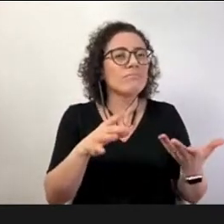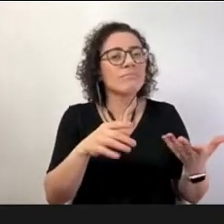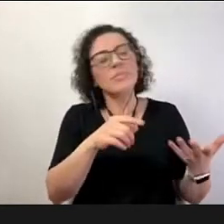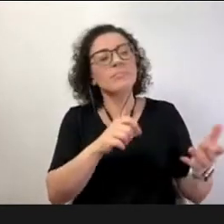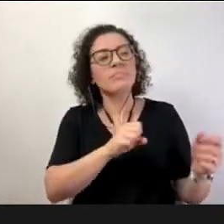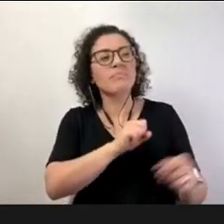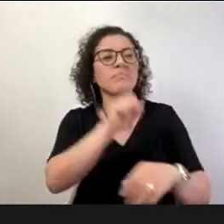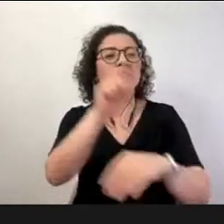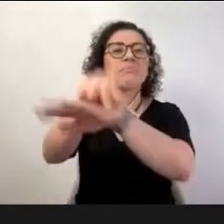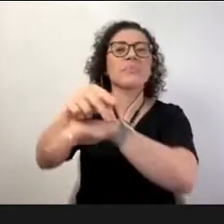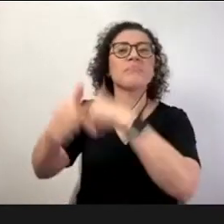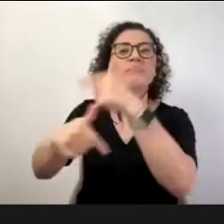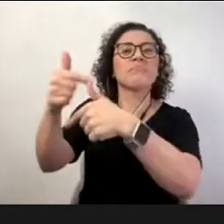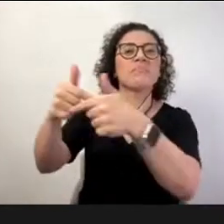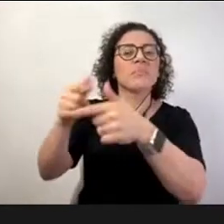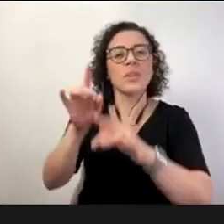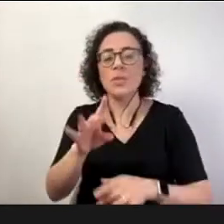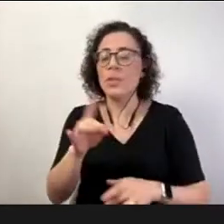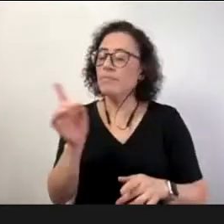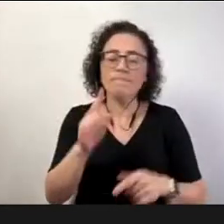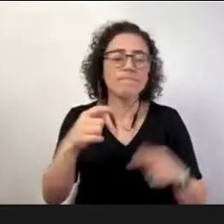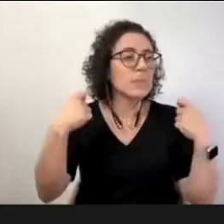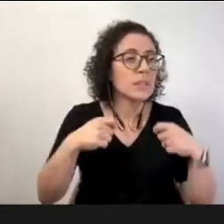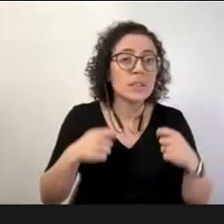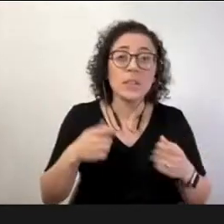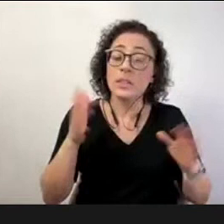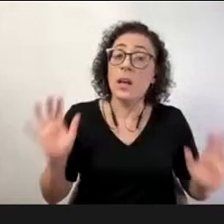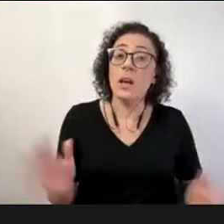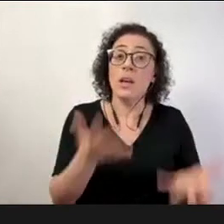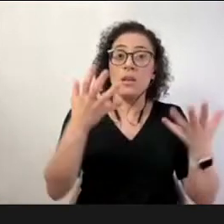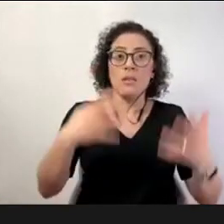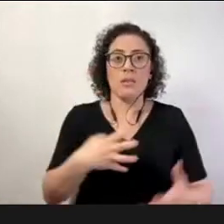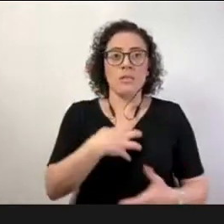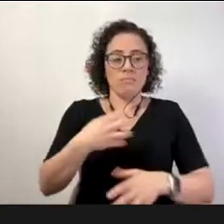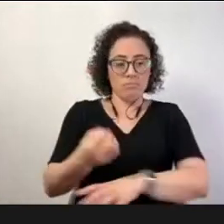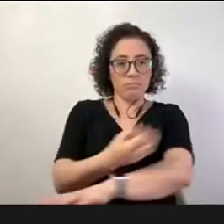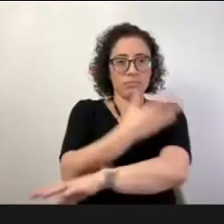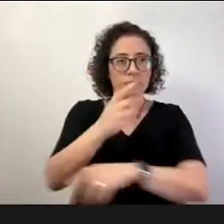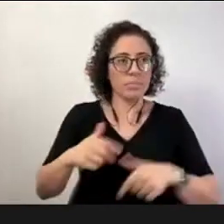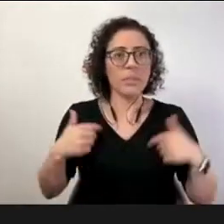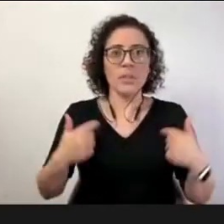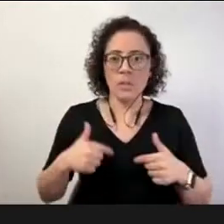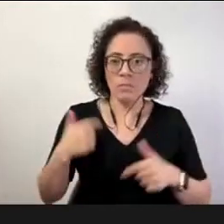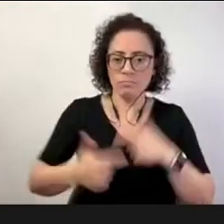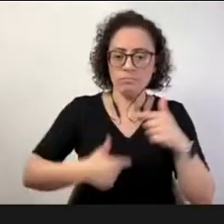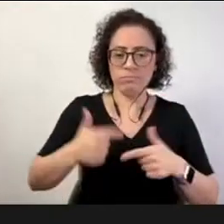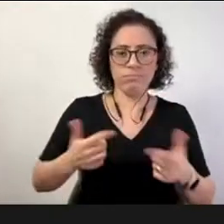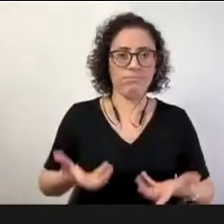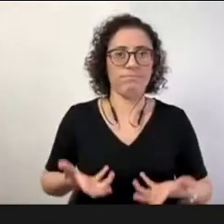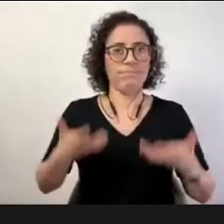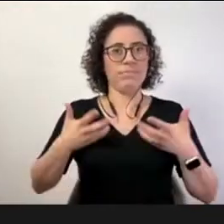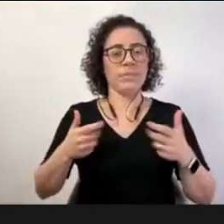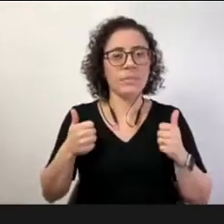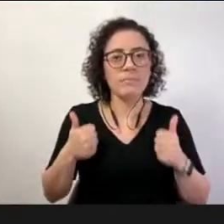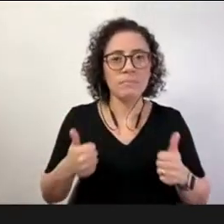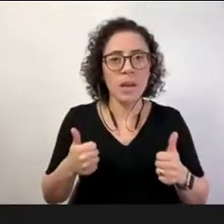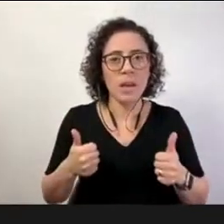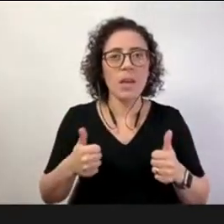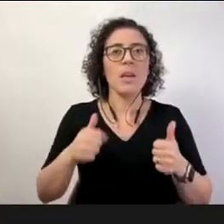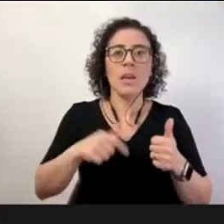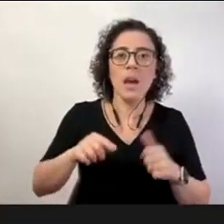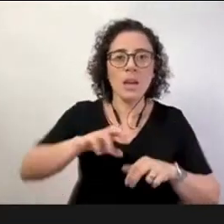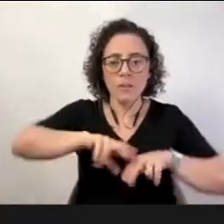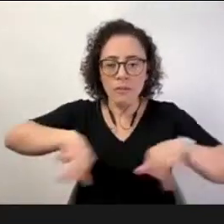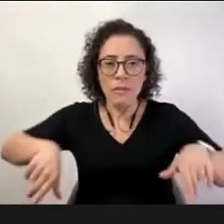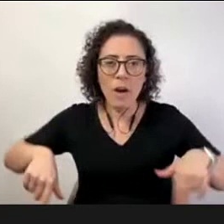profissionalmente qualificados motivados e dispondo de bons recursos e sistemas eficientes e